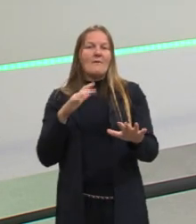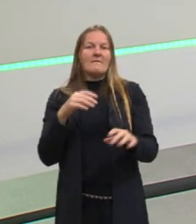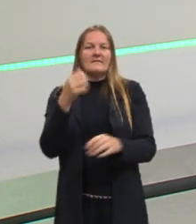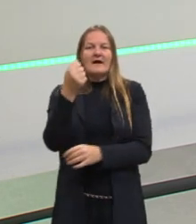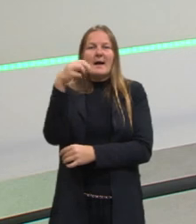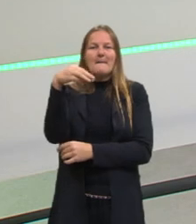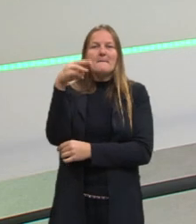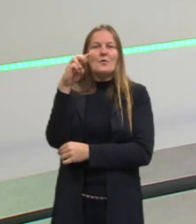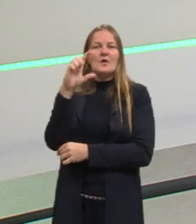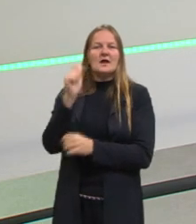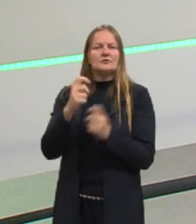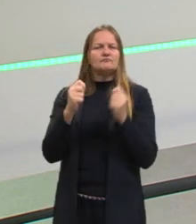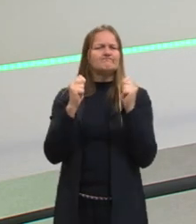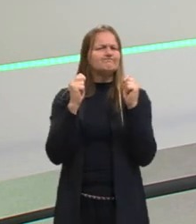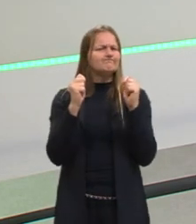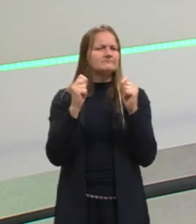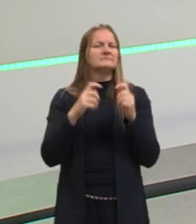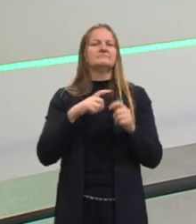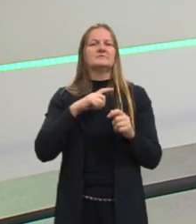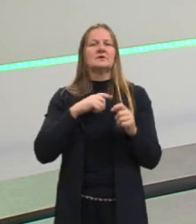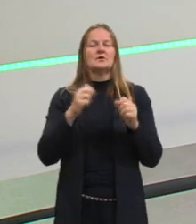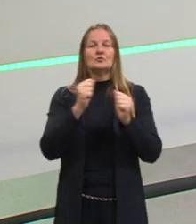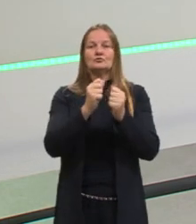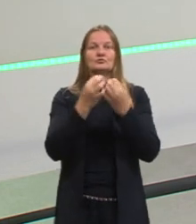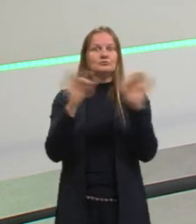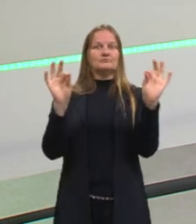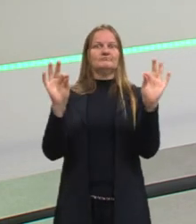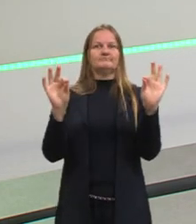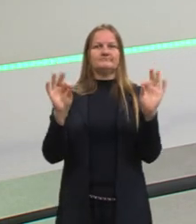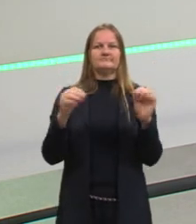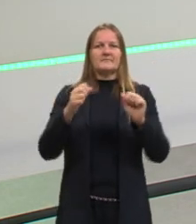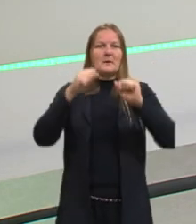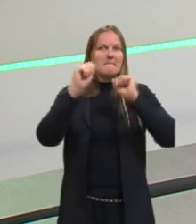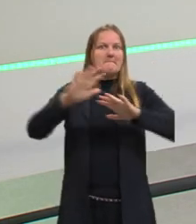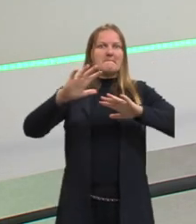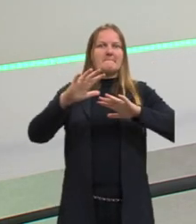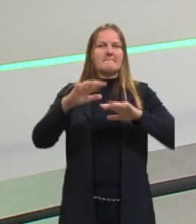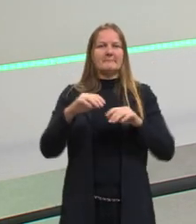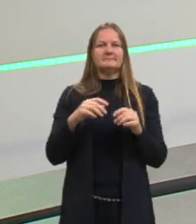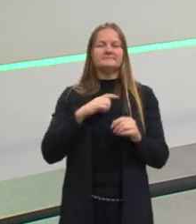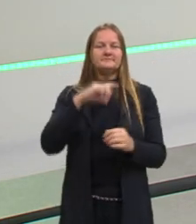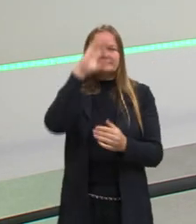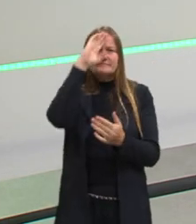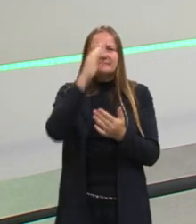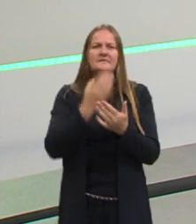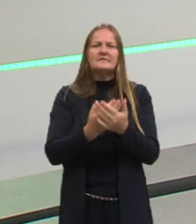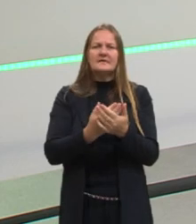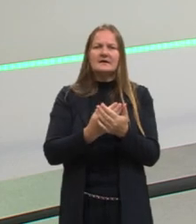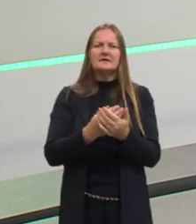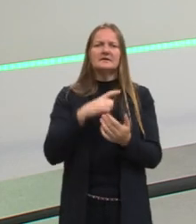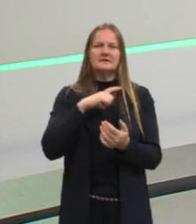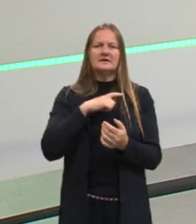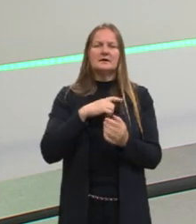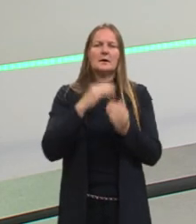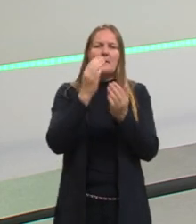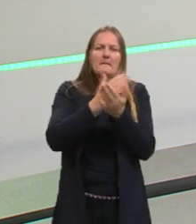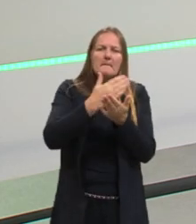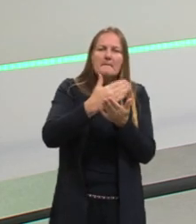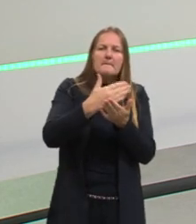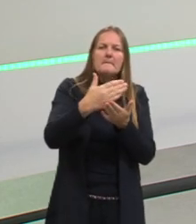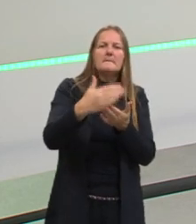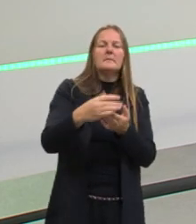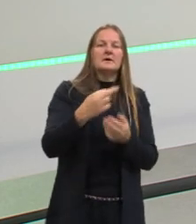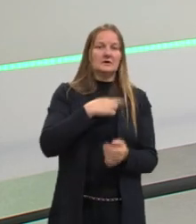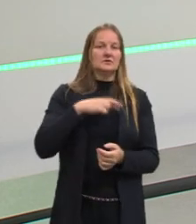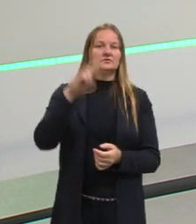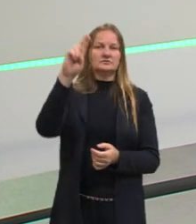que se acreditava que tinha poderes de cura, poderes milagrosos. Então, a crença nas relíquias foi uma parte muito importante da